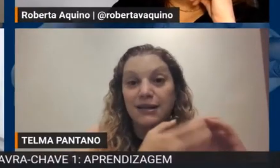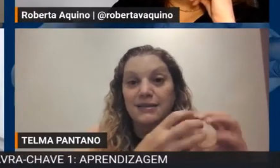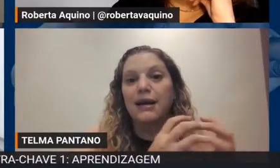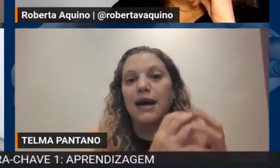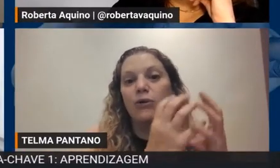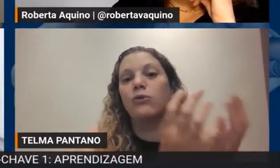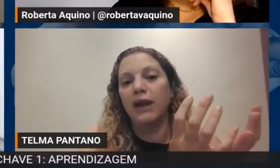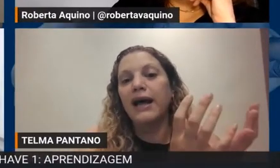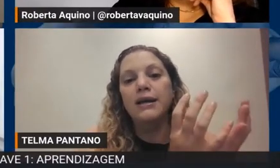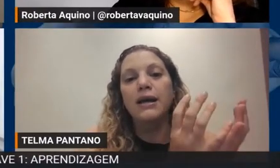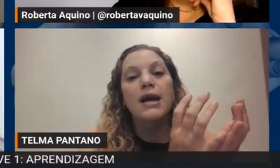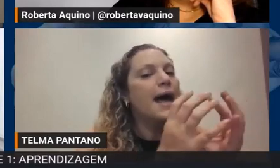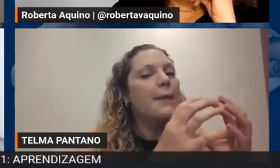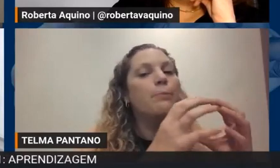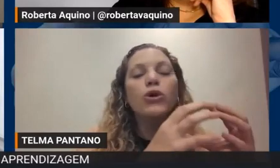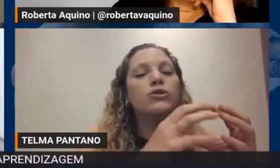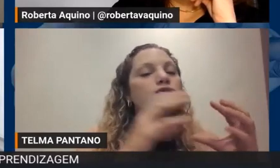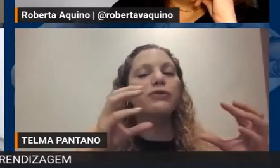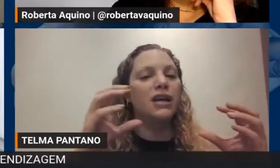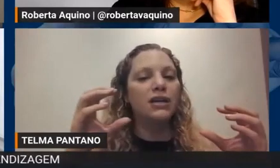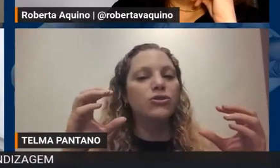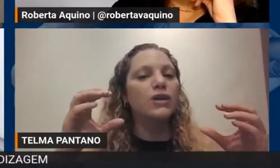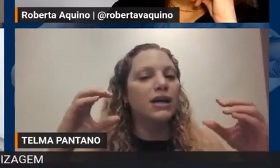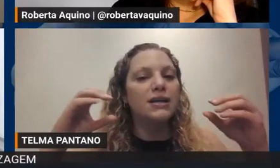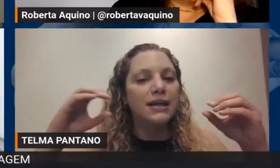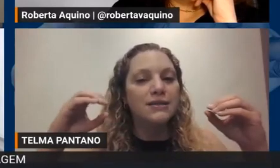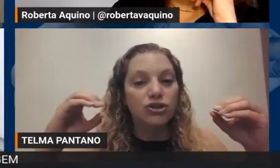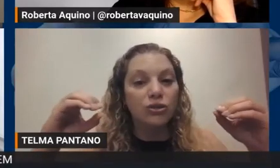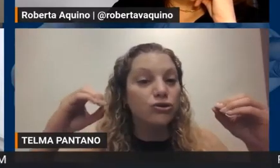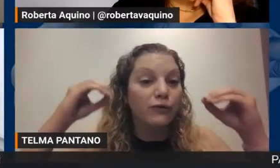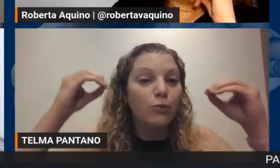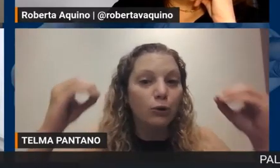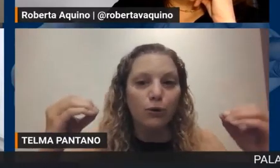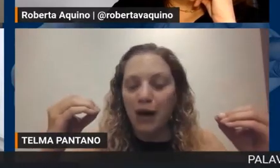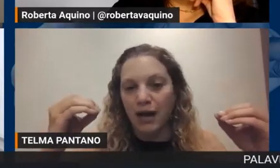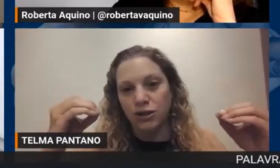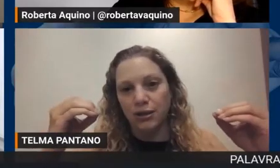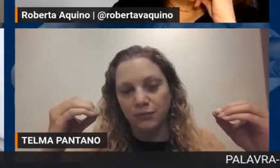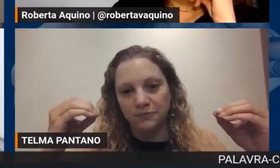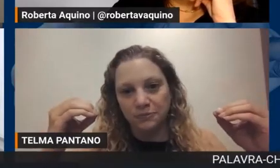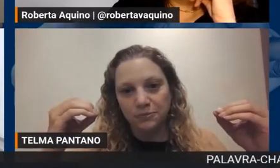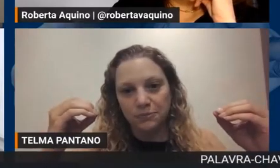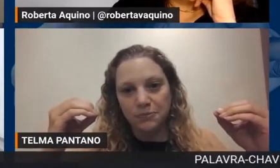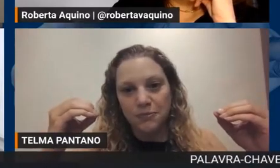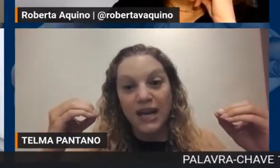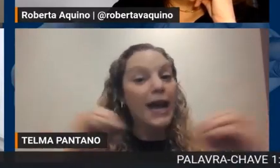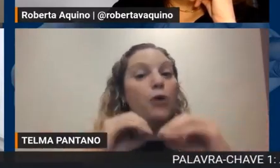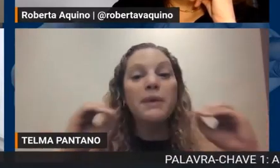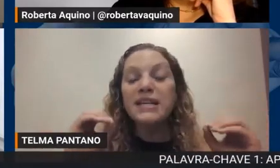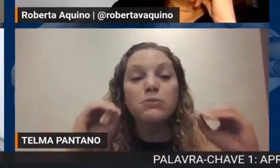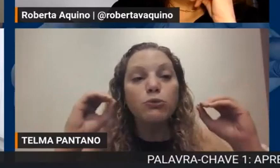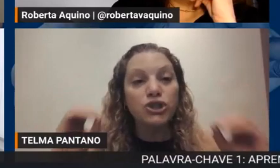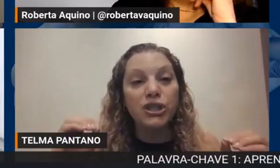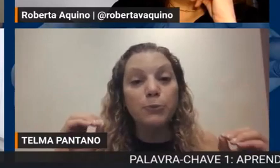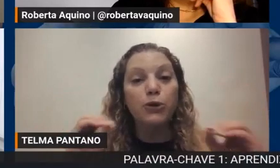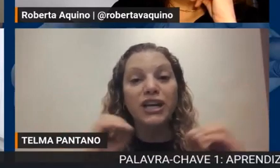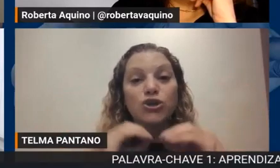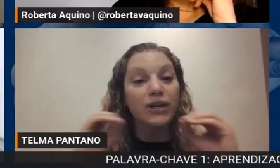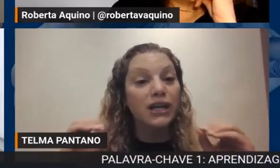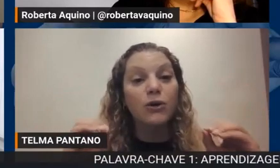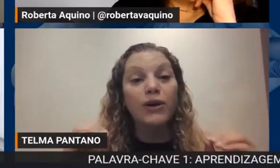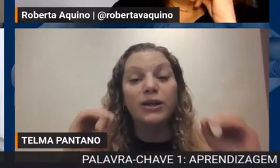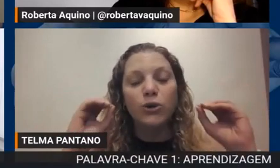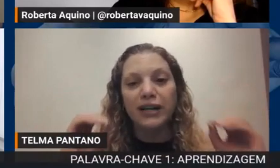na aula online é muito diferente do que aquele que é exigido de forma automática é o mesmo motivo